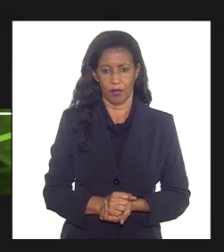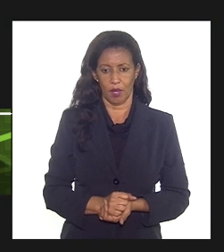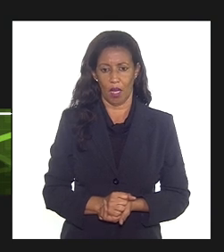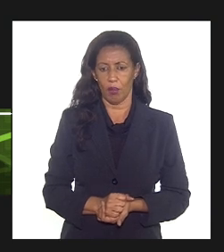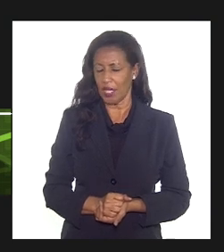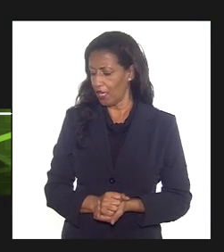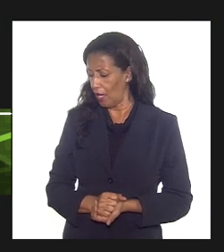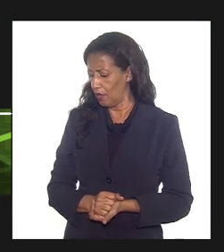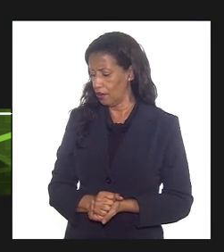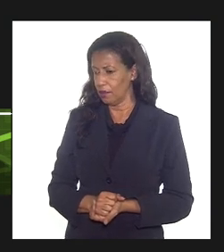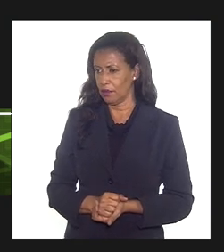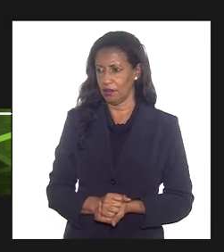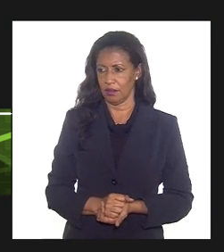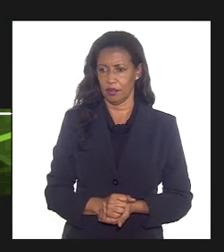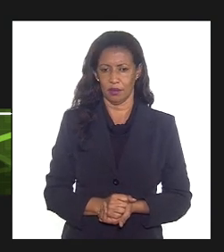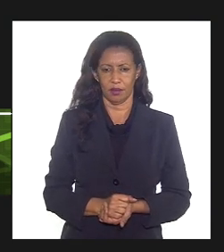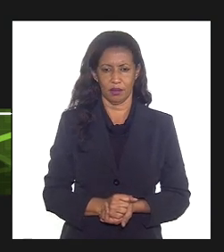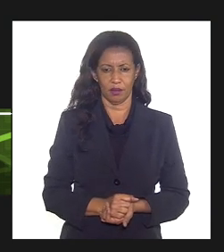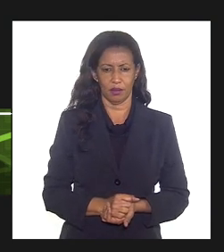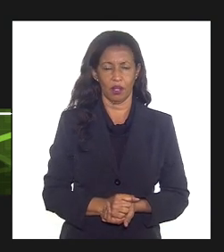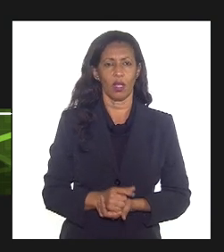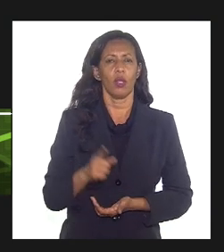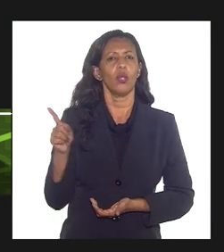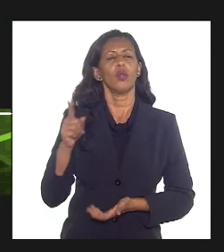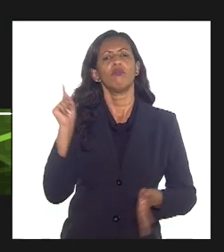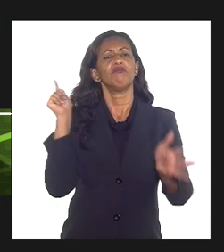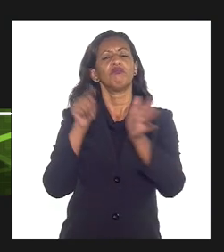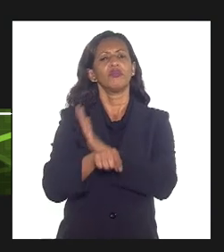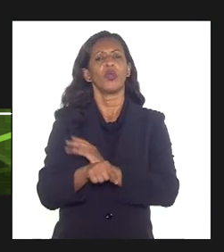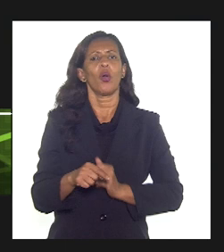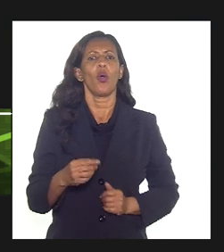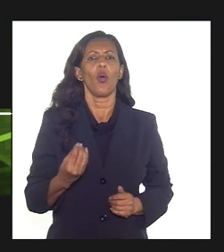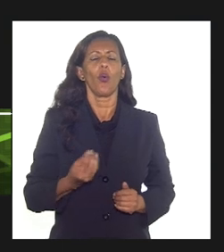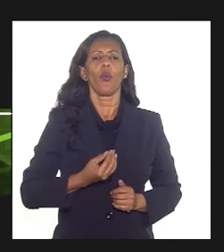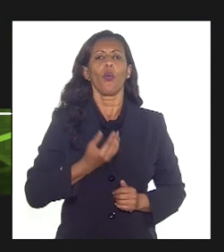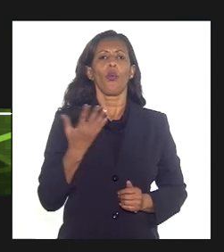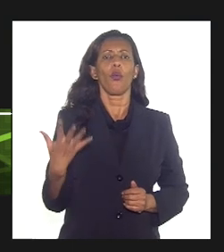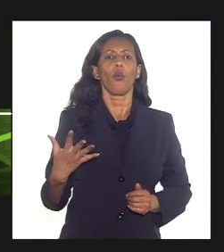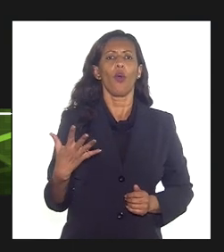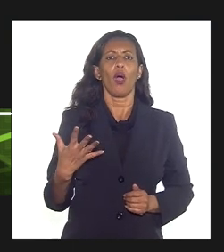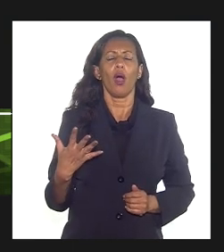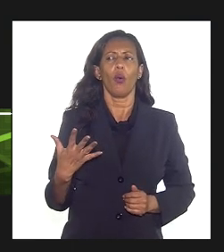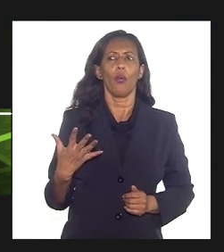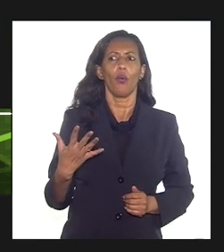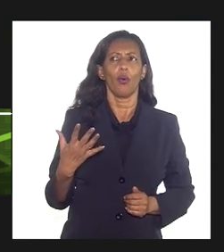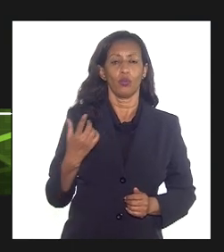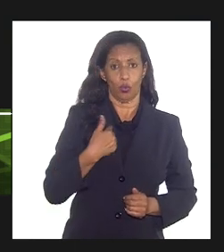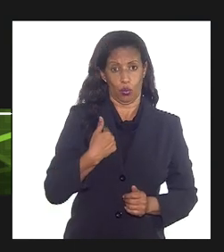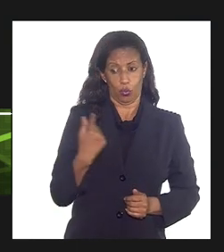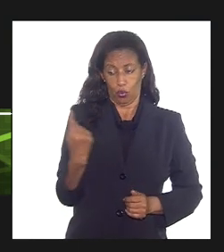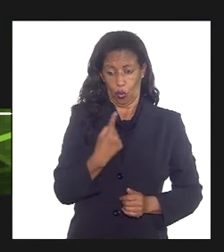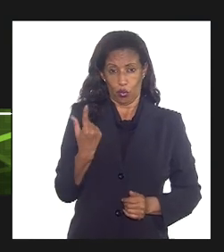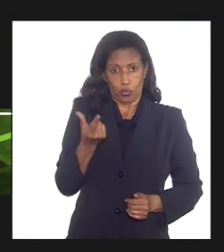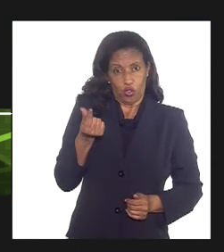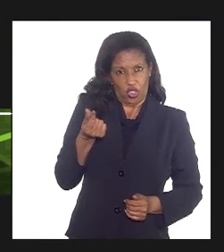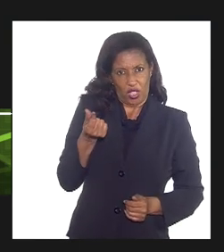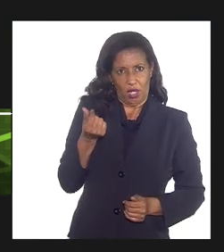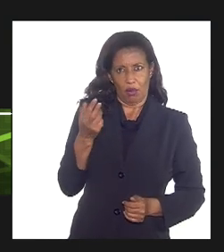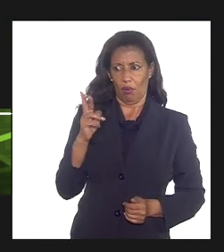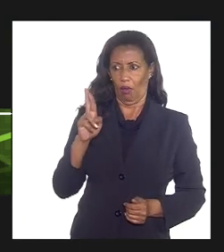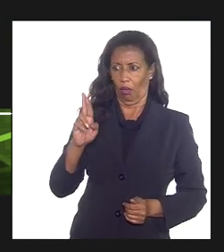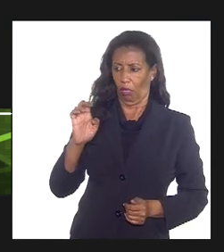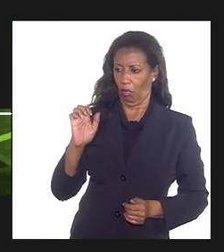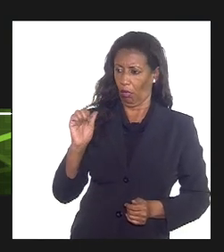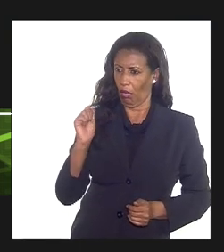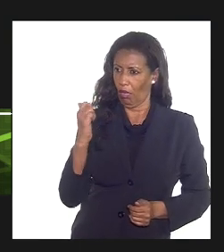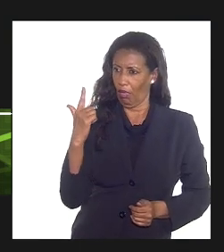é objeto de conversão. Então, qual é instrumento legal, visto que a nossa moeda é o real, que nós